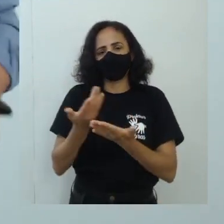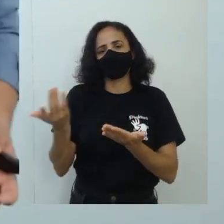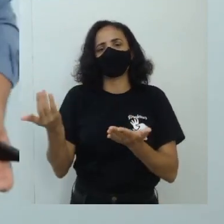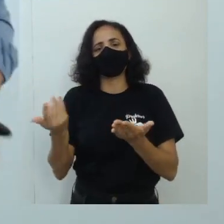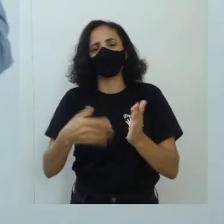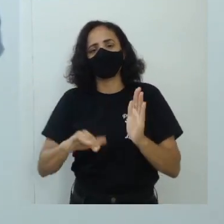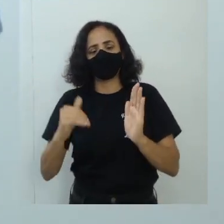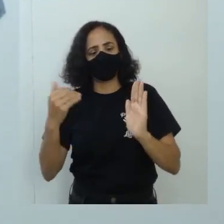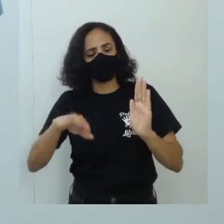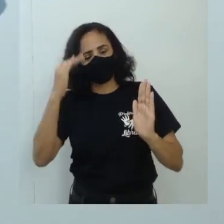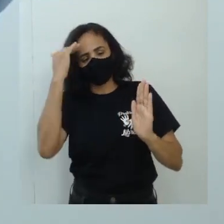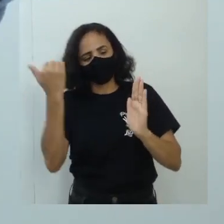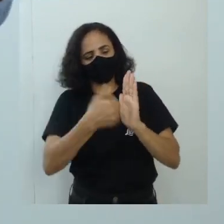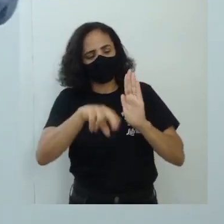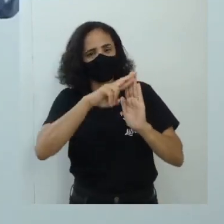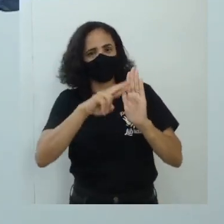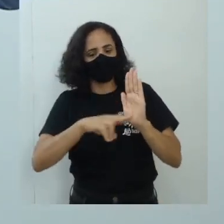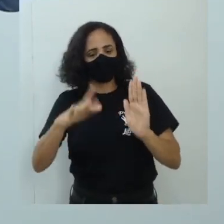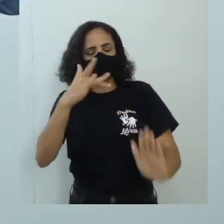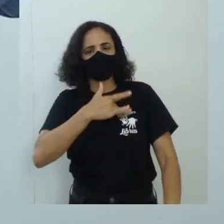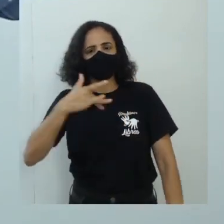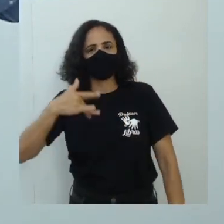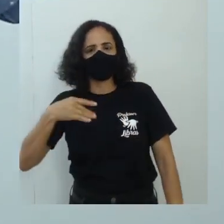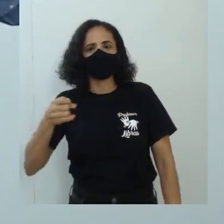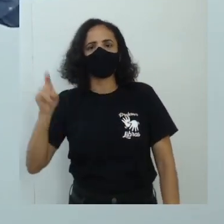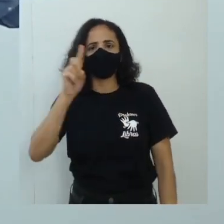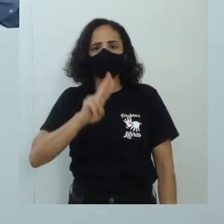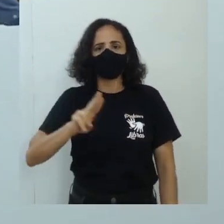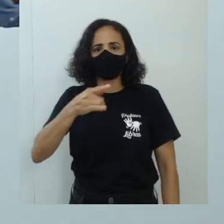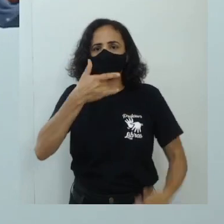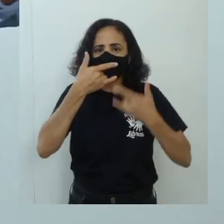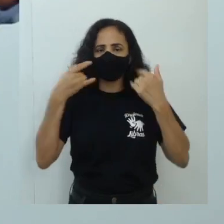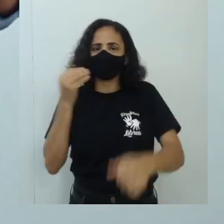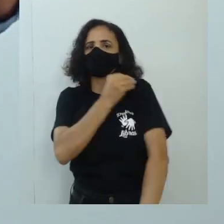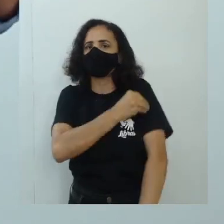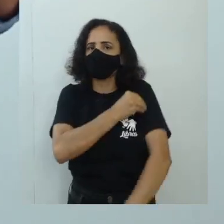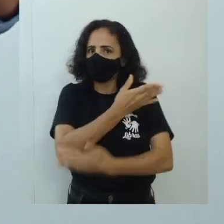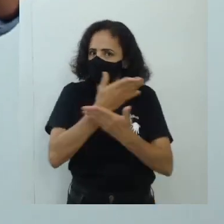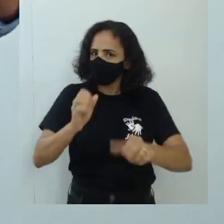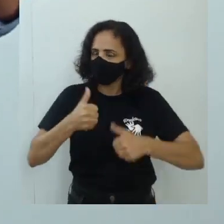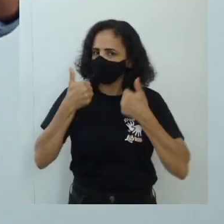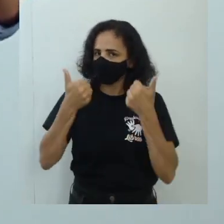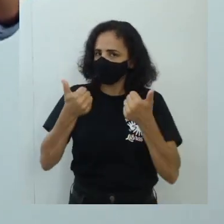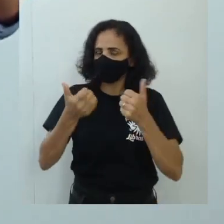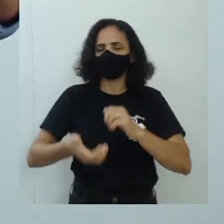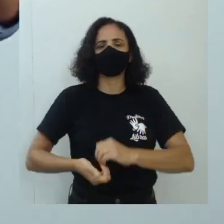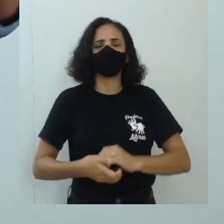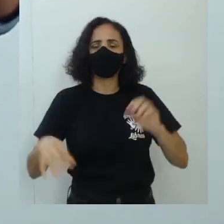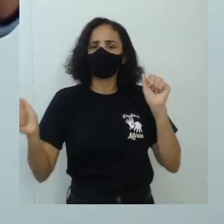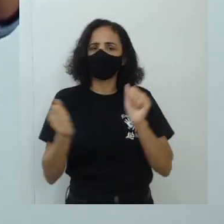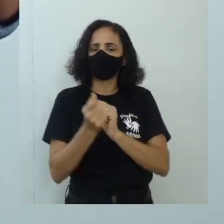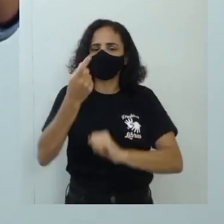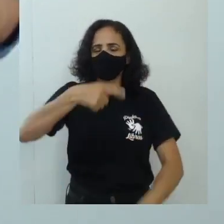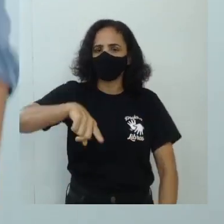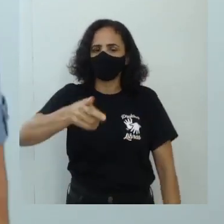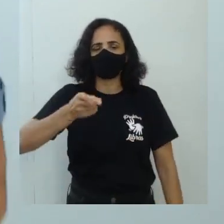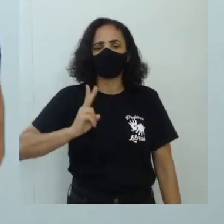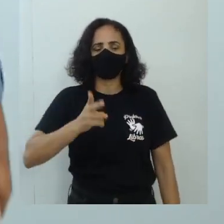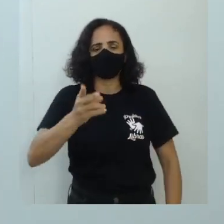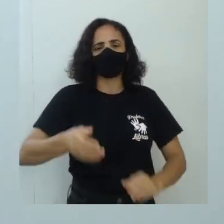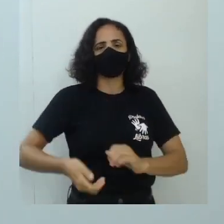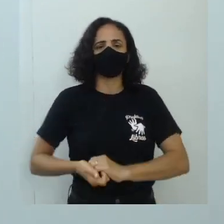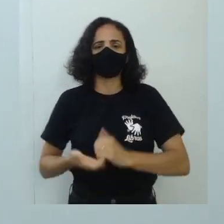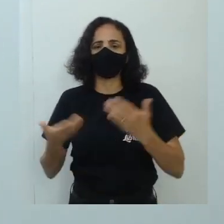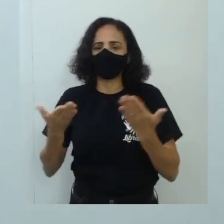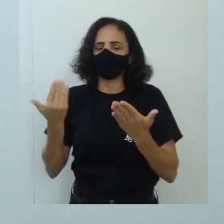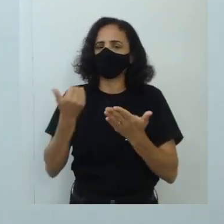possíveis e se Deus quiser, isso vai para bem longe de nós, tá bom? Muito bem, estamos juntos, vamos lá para mais